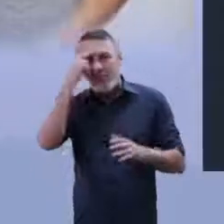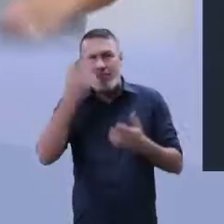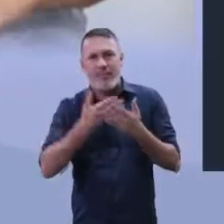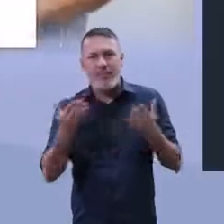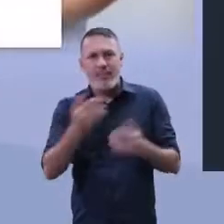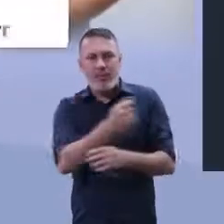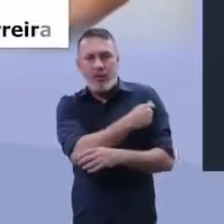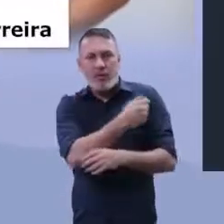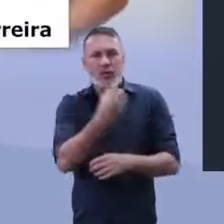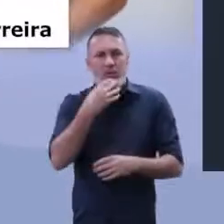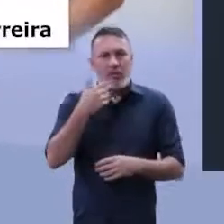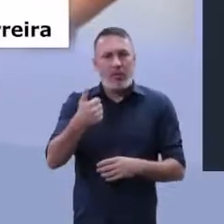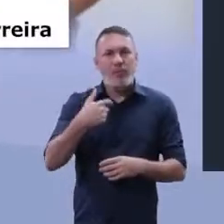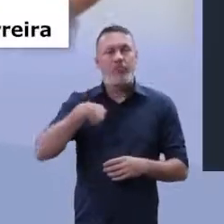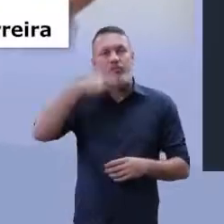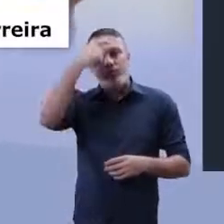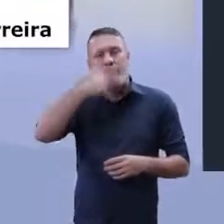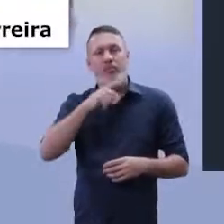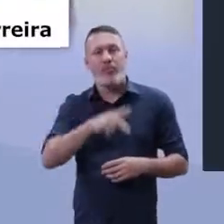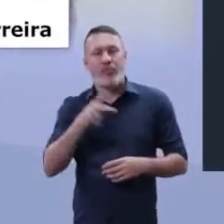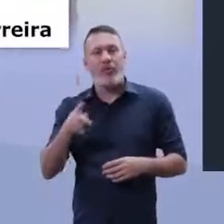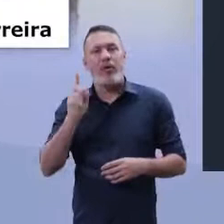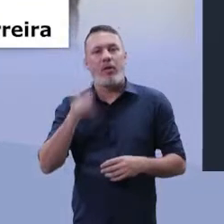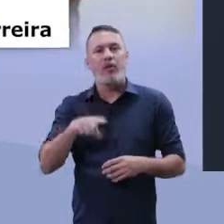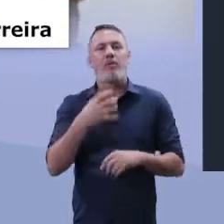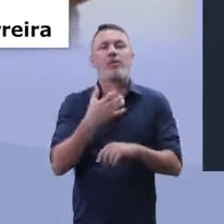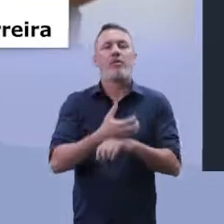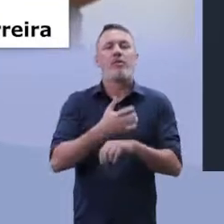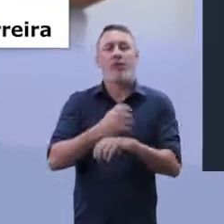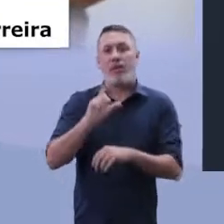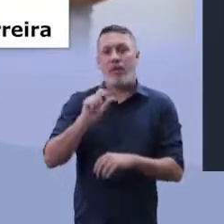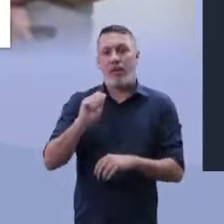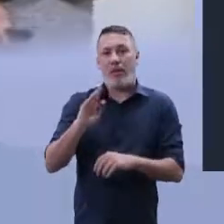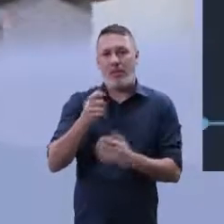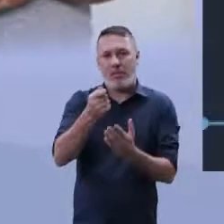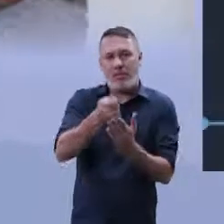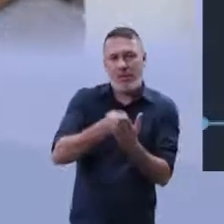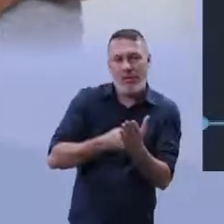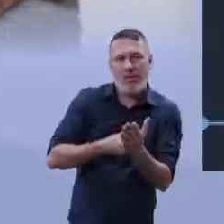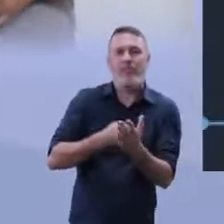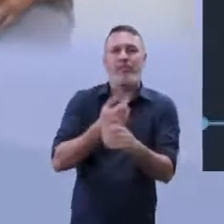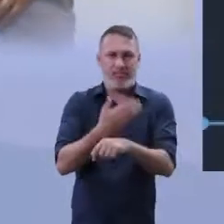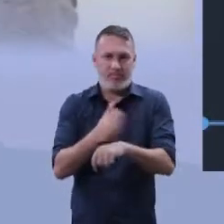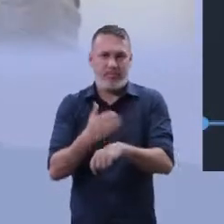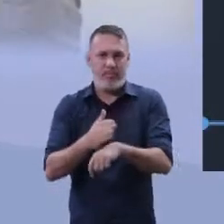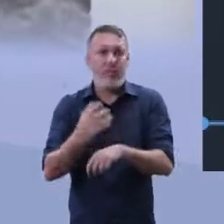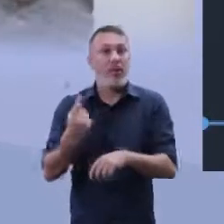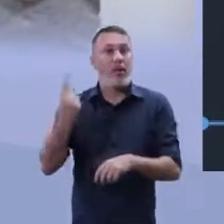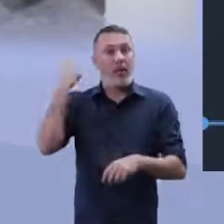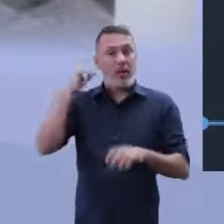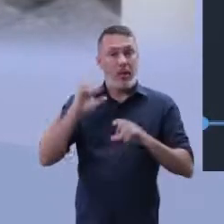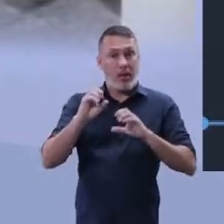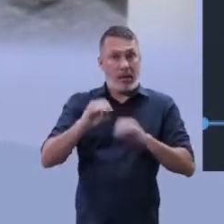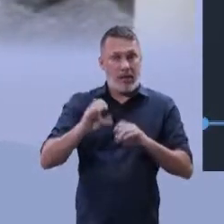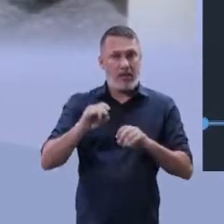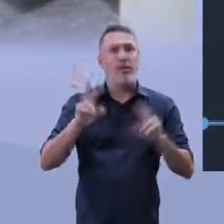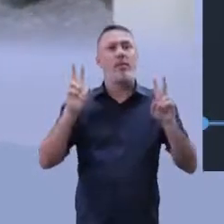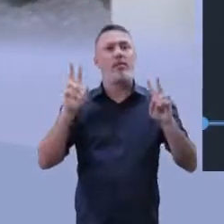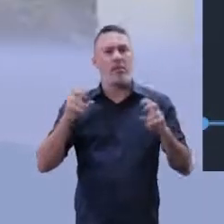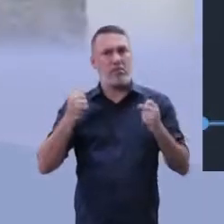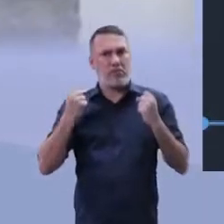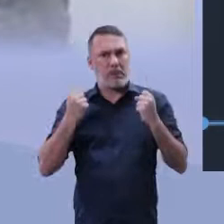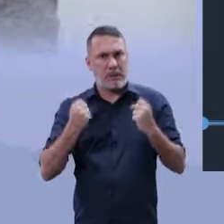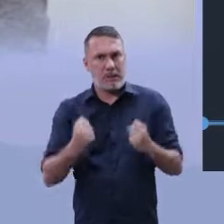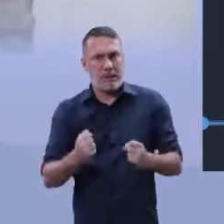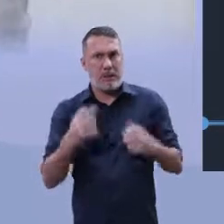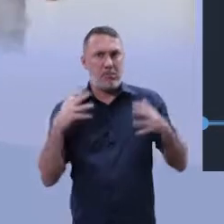Olá pessoal, tudo bem? Professor Werner aqui para mais uma aula no nosso laboratório de redação. Na nossa última aula, nós falamos de um tema